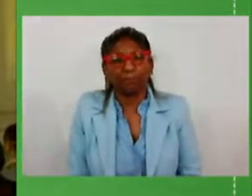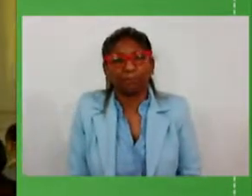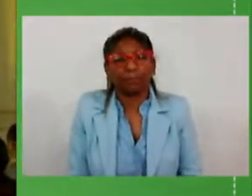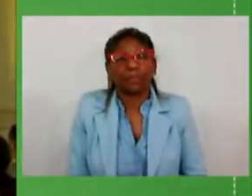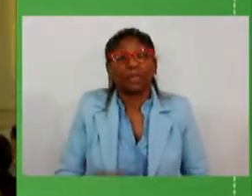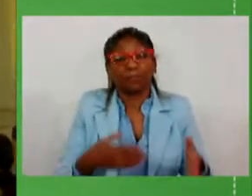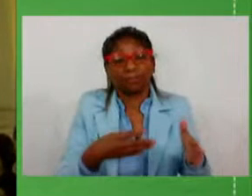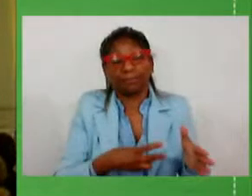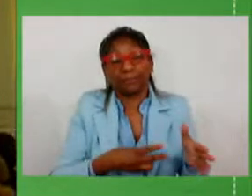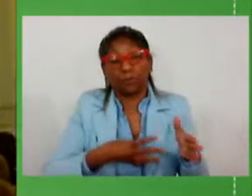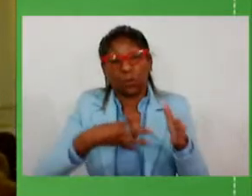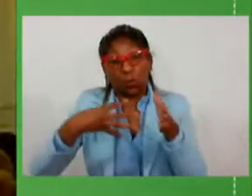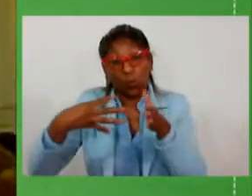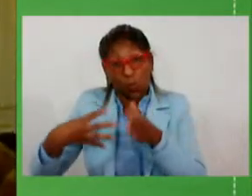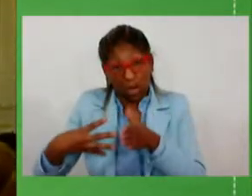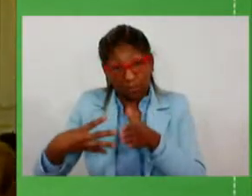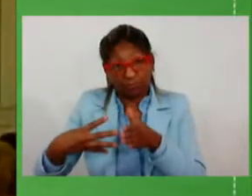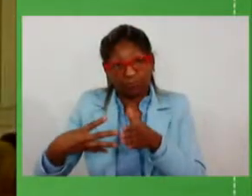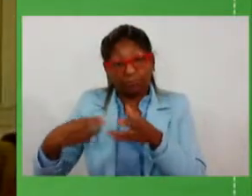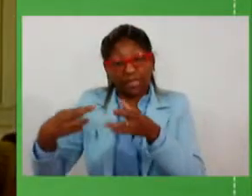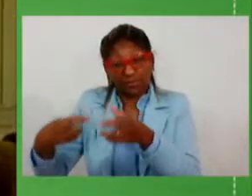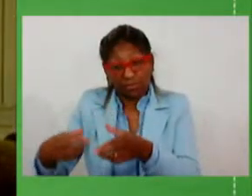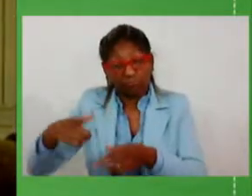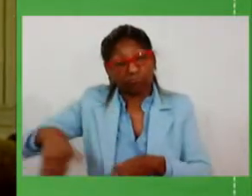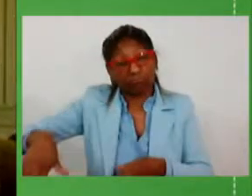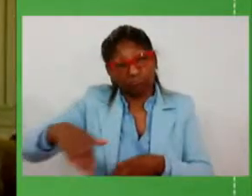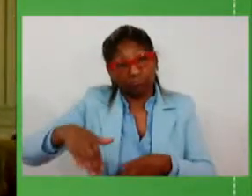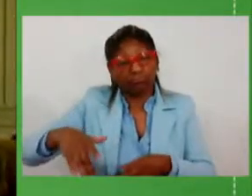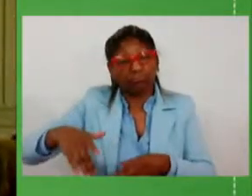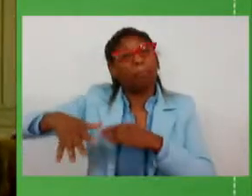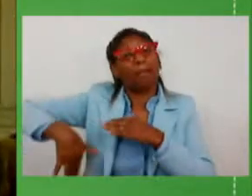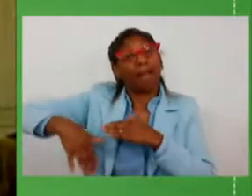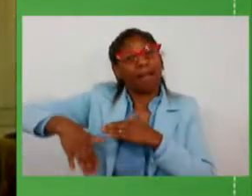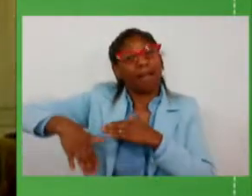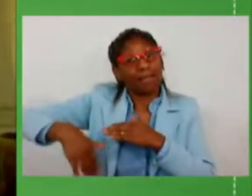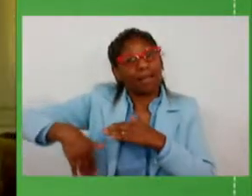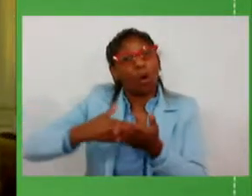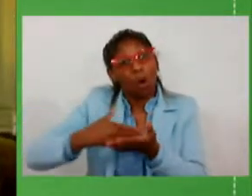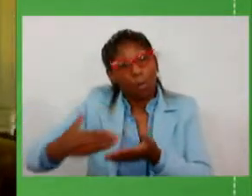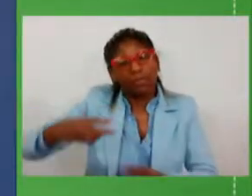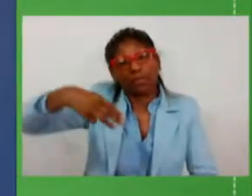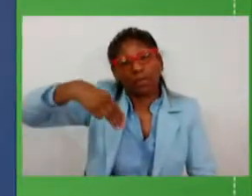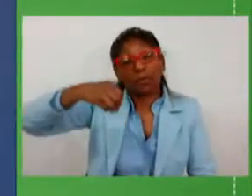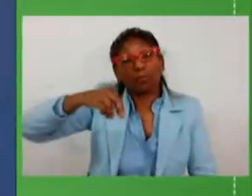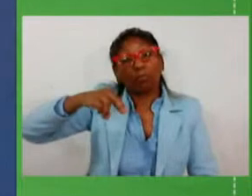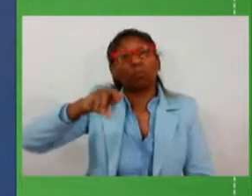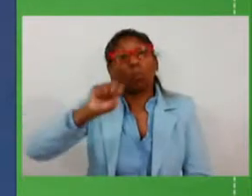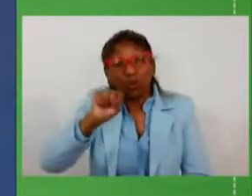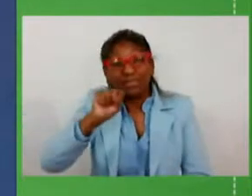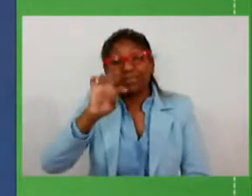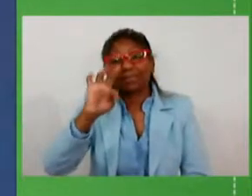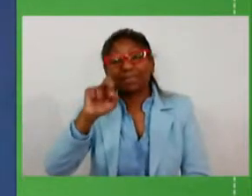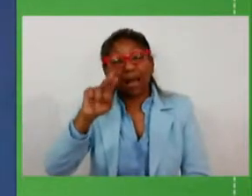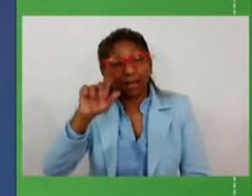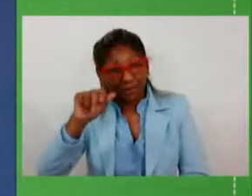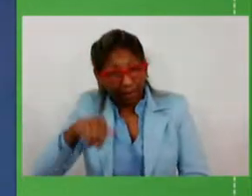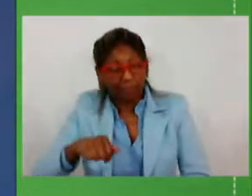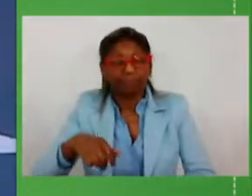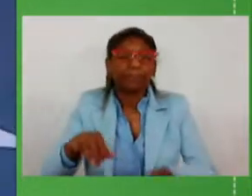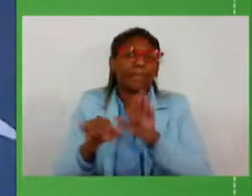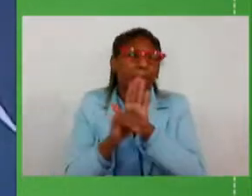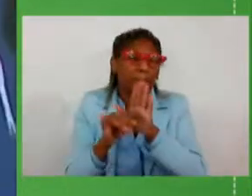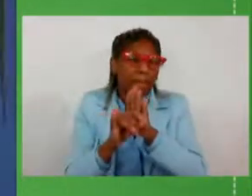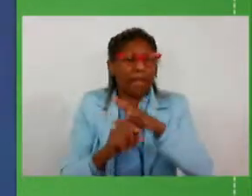nós temos boa parte do nosso litoral começando em mostardas passando por pinhal cidreira tramandaí quimbé quimbé osório